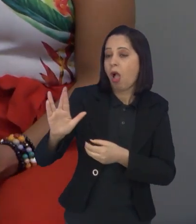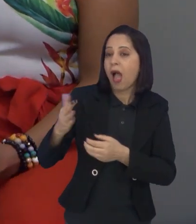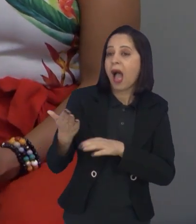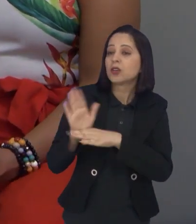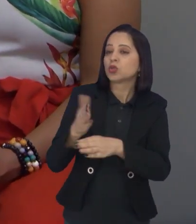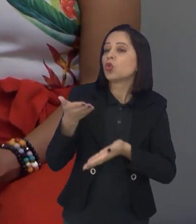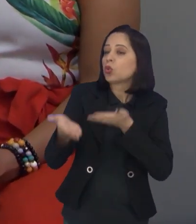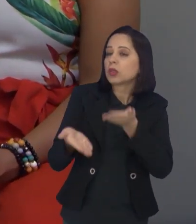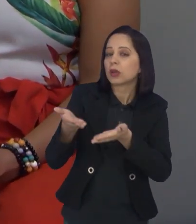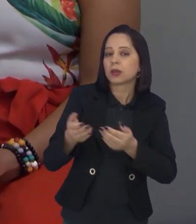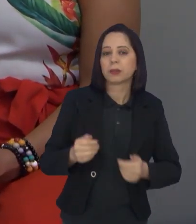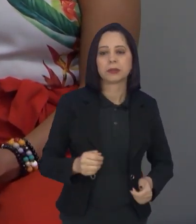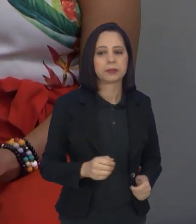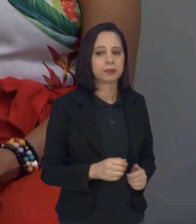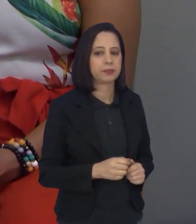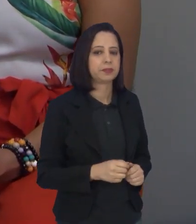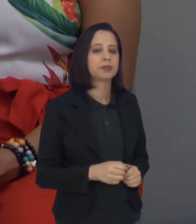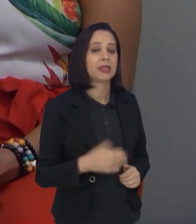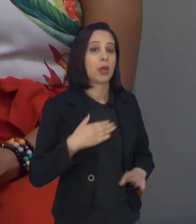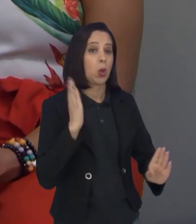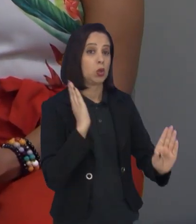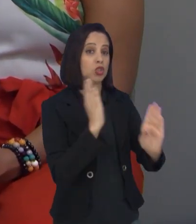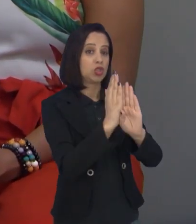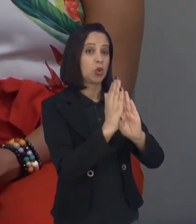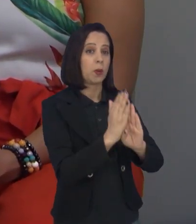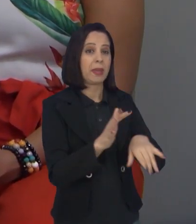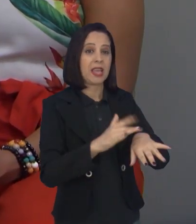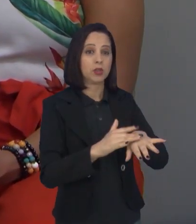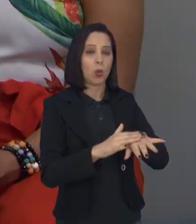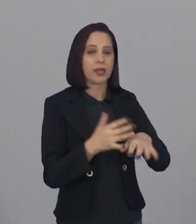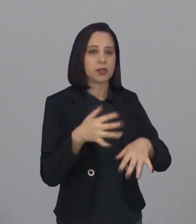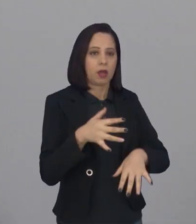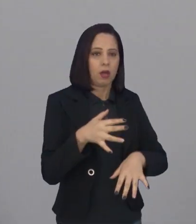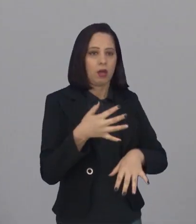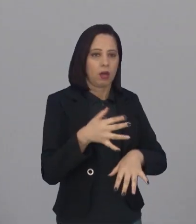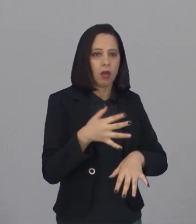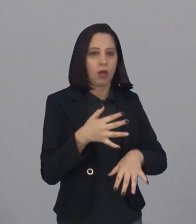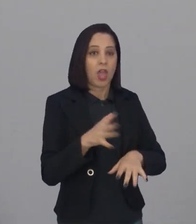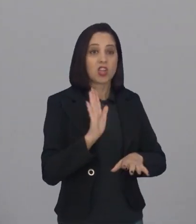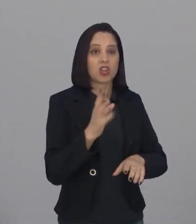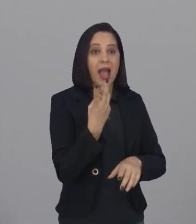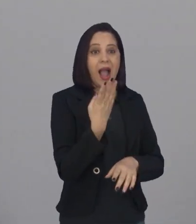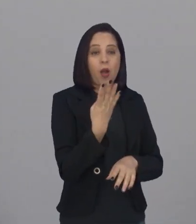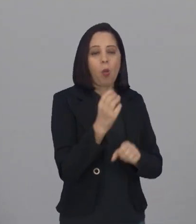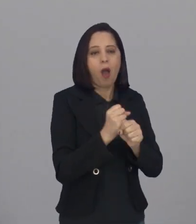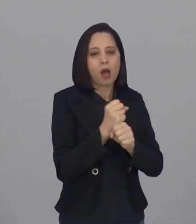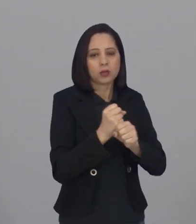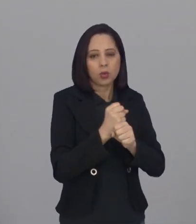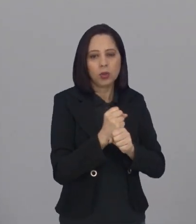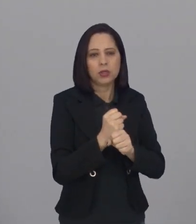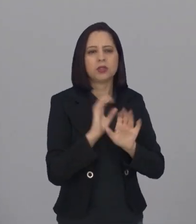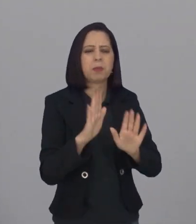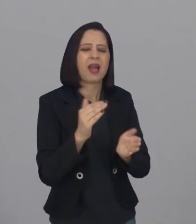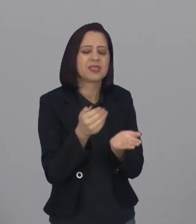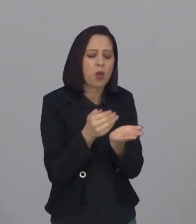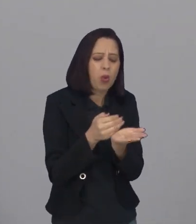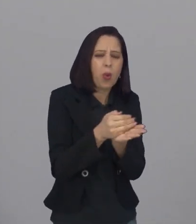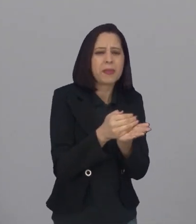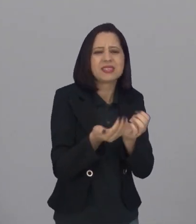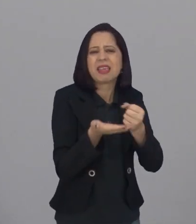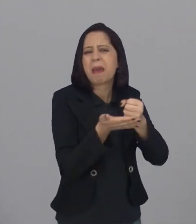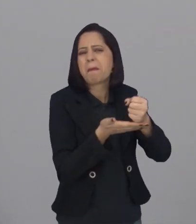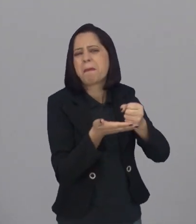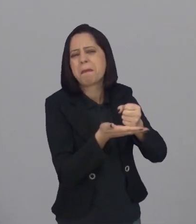no tratamento também. Tá certo. Eu descobri o Parkinson há quatro anos, iniciei com o medicamento básico, que quando